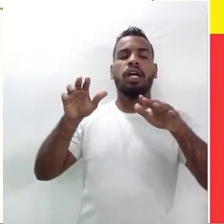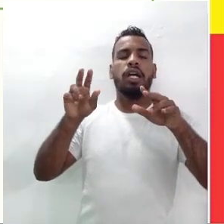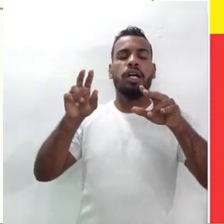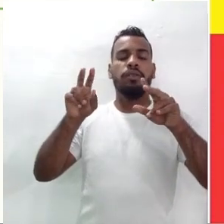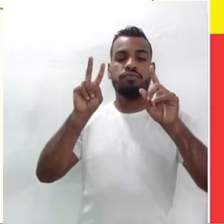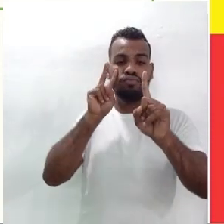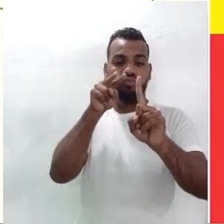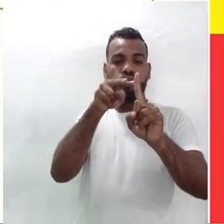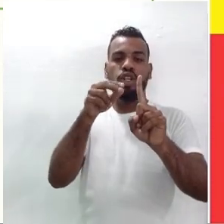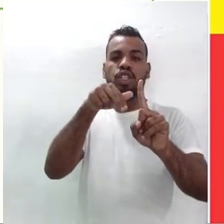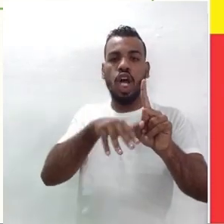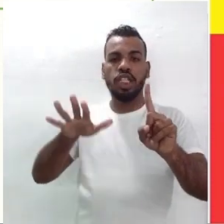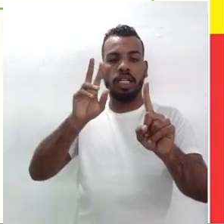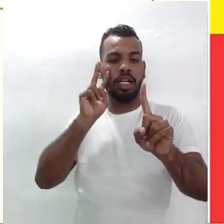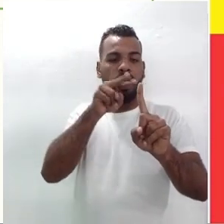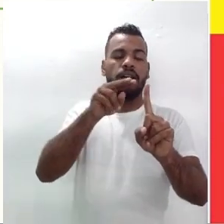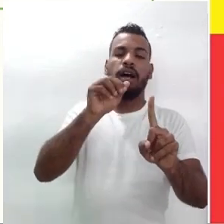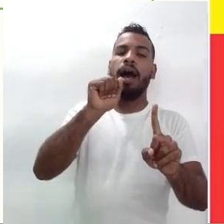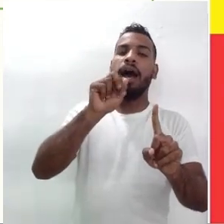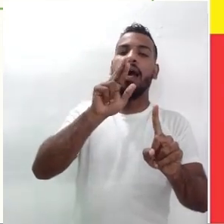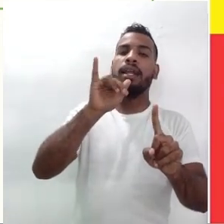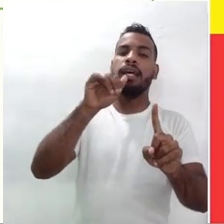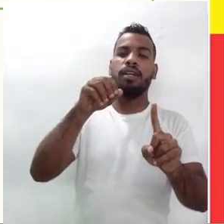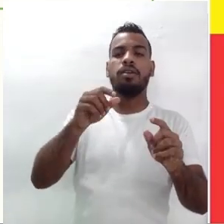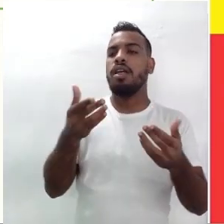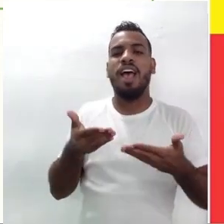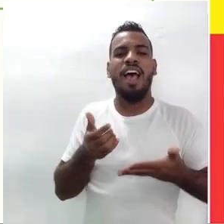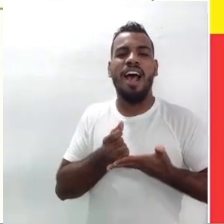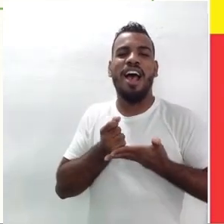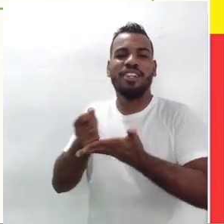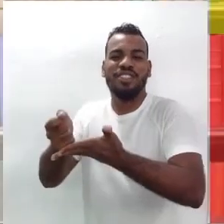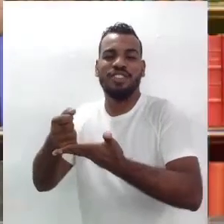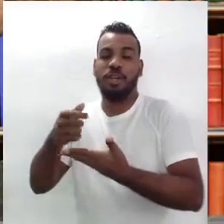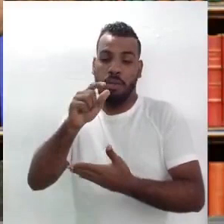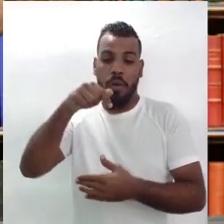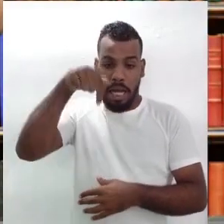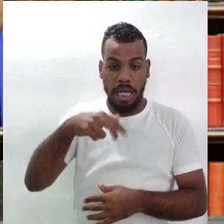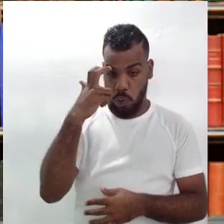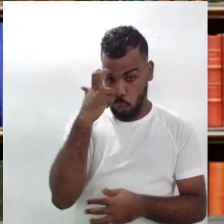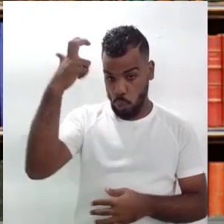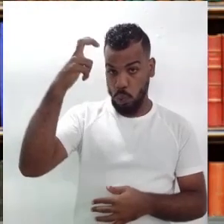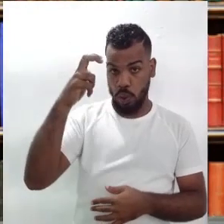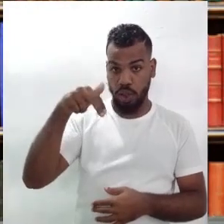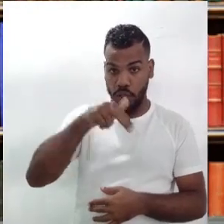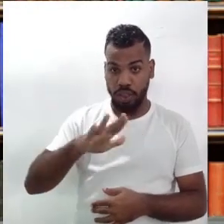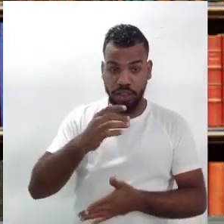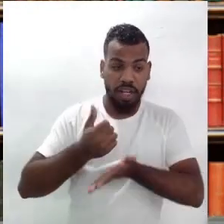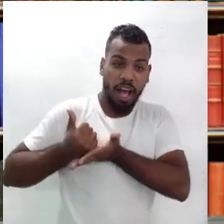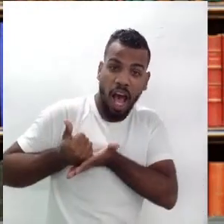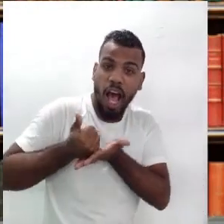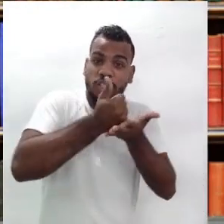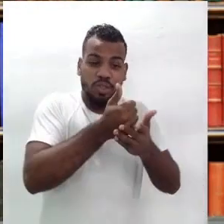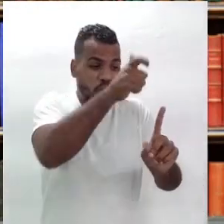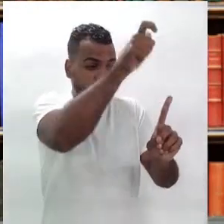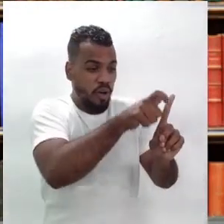um favoreceu o outro. A riqueza da cultura nordestina trouxe para